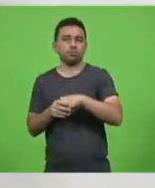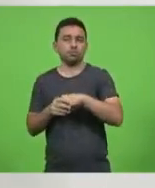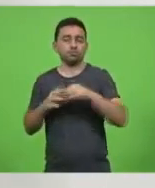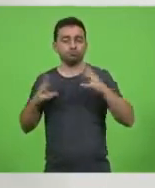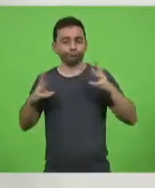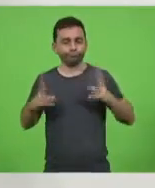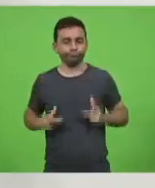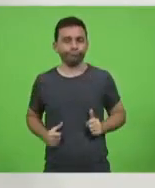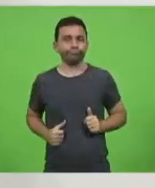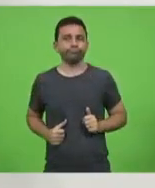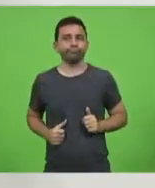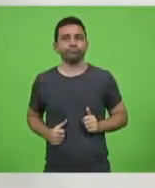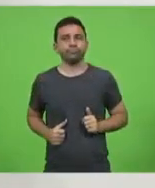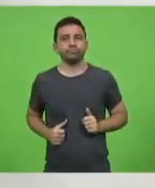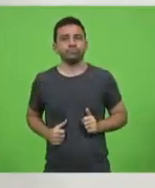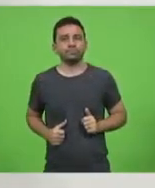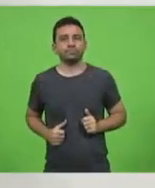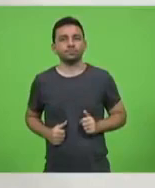Ou seja,